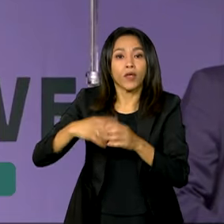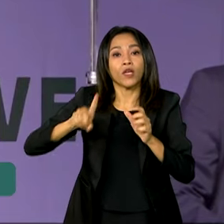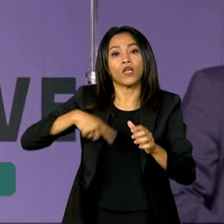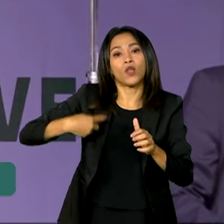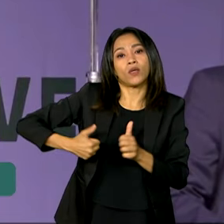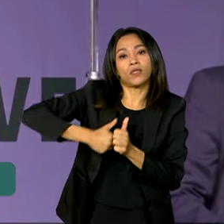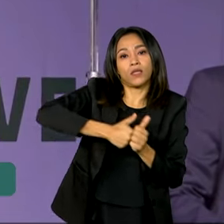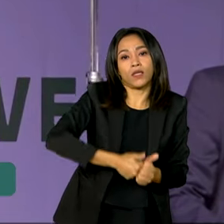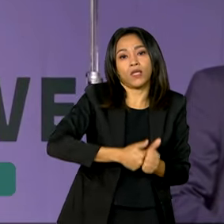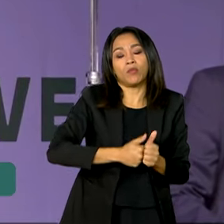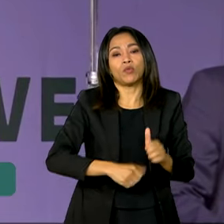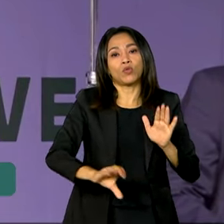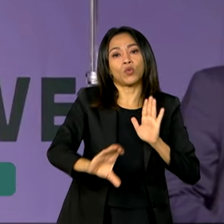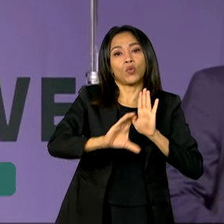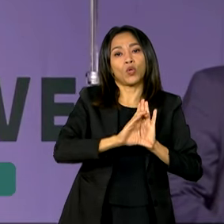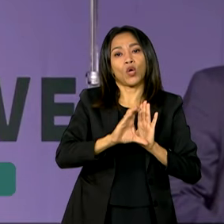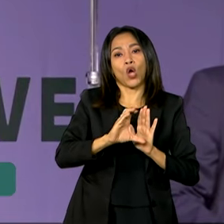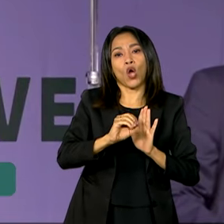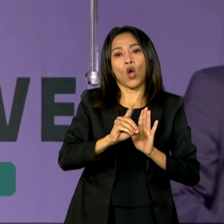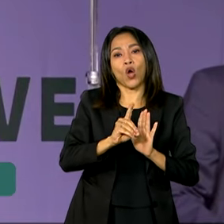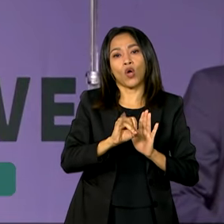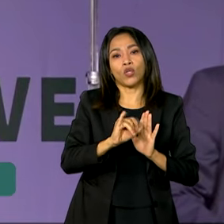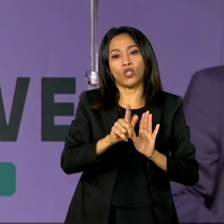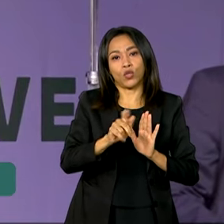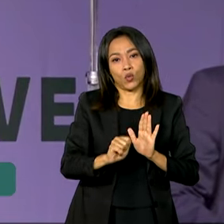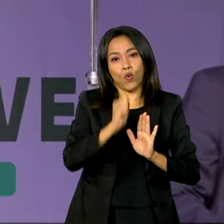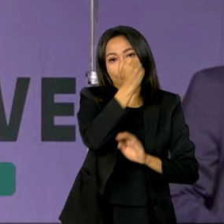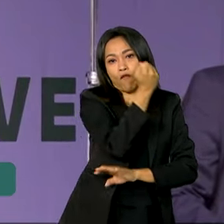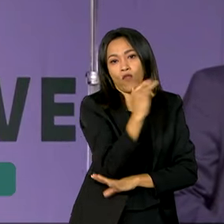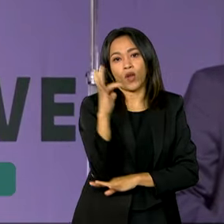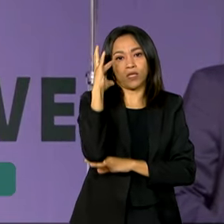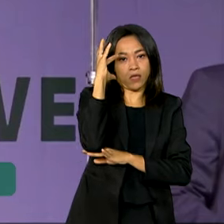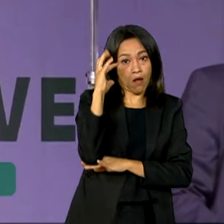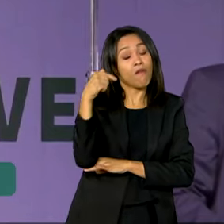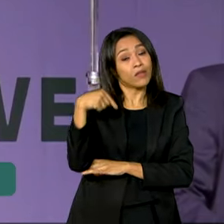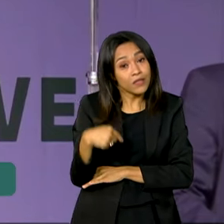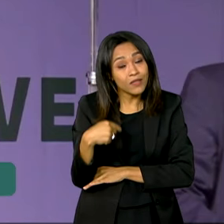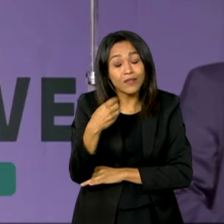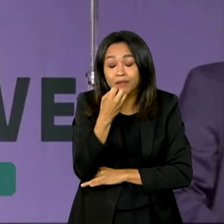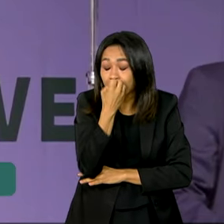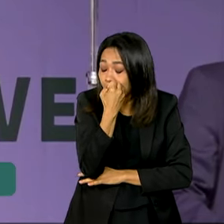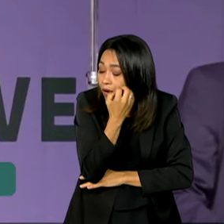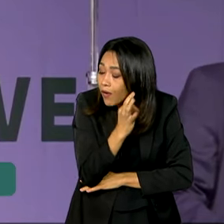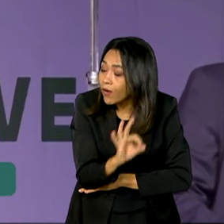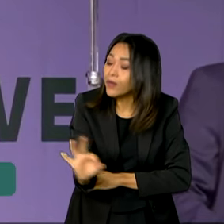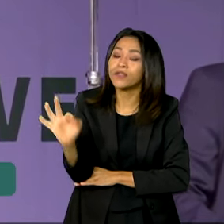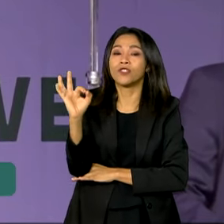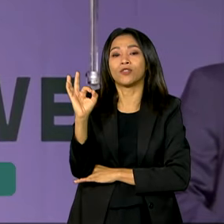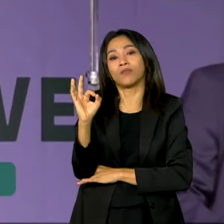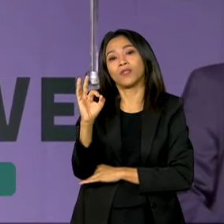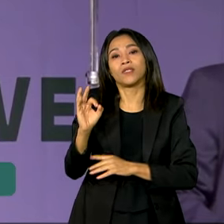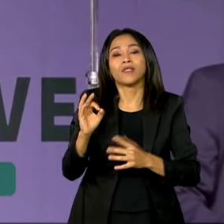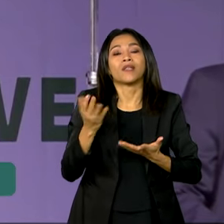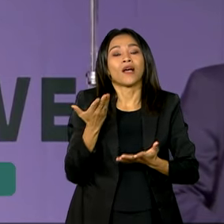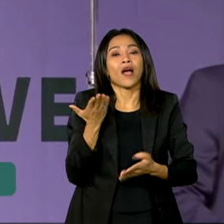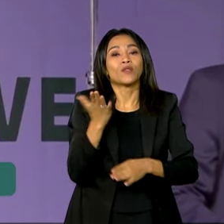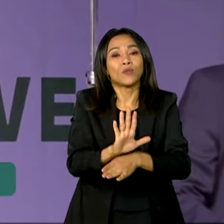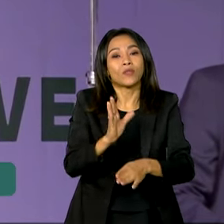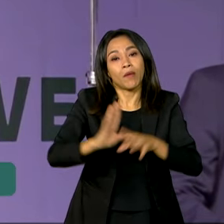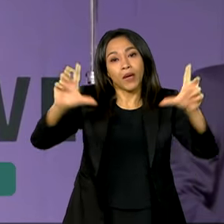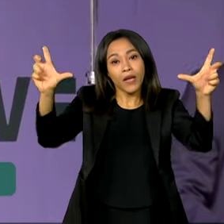melhores legislações do mundo, nós vamos dar uma enorme contribuição à descarbonização.